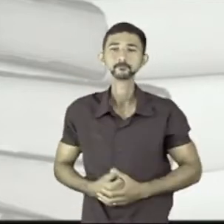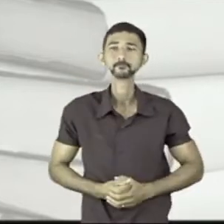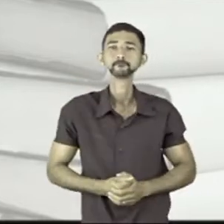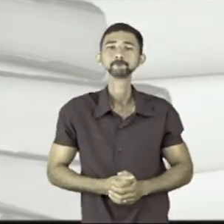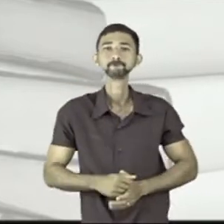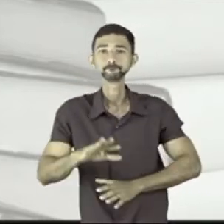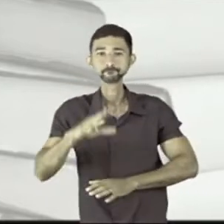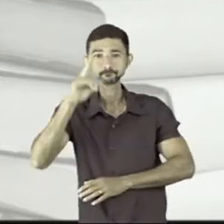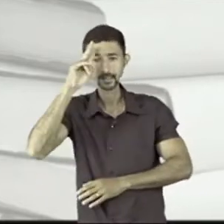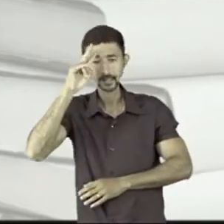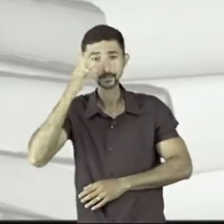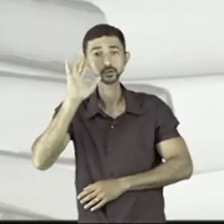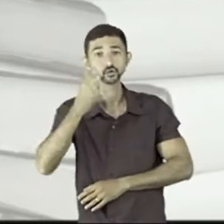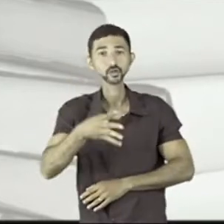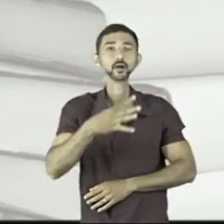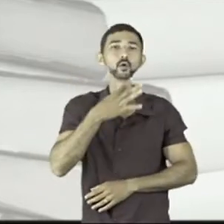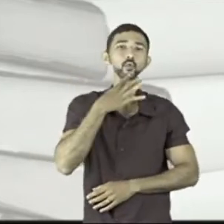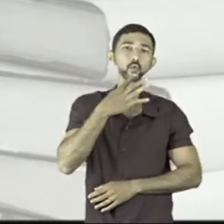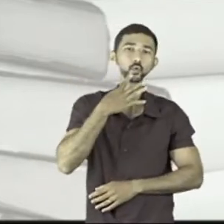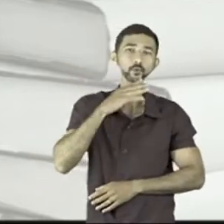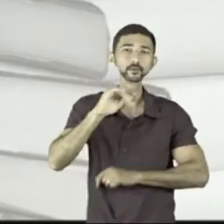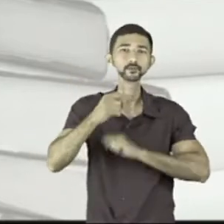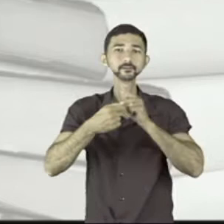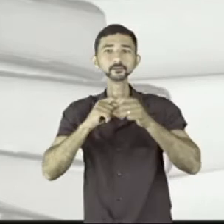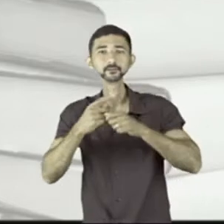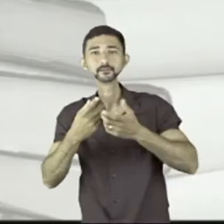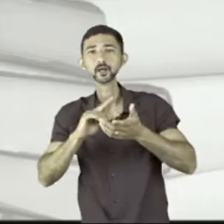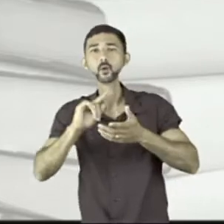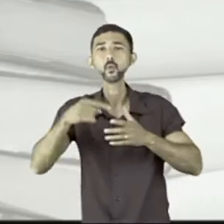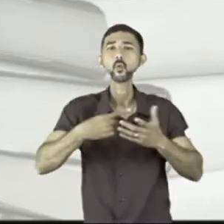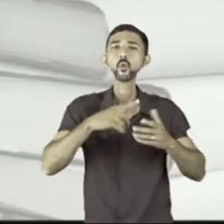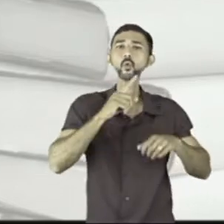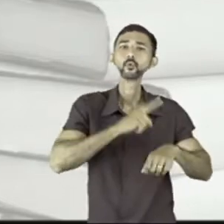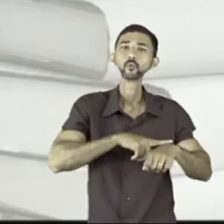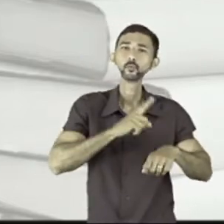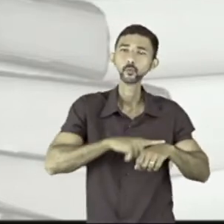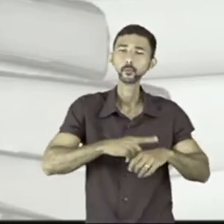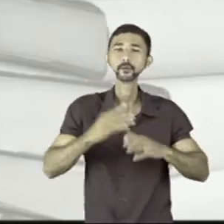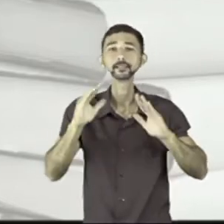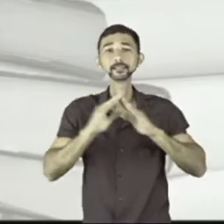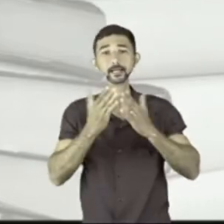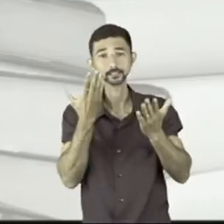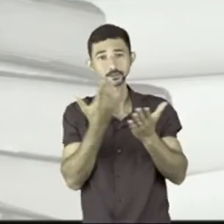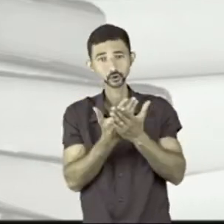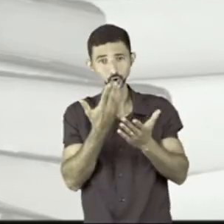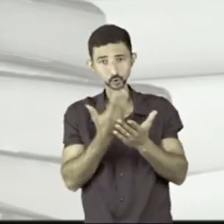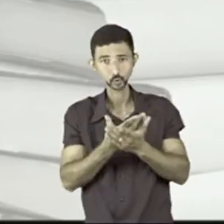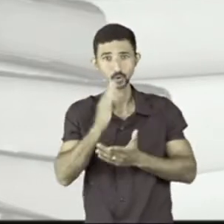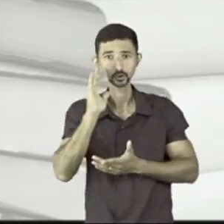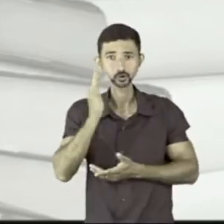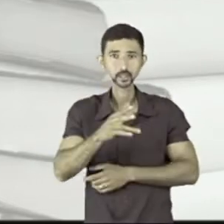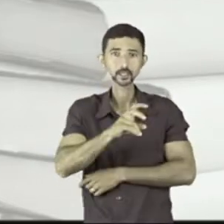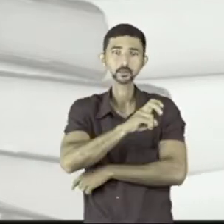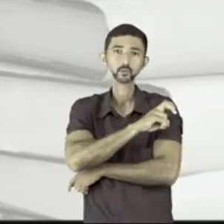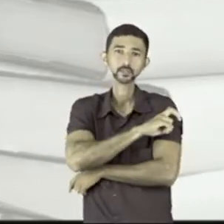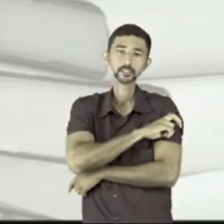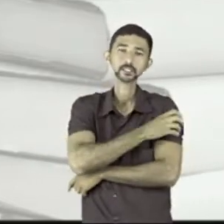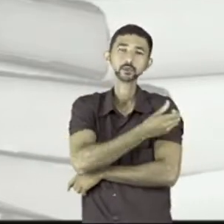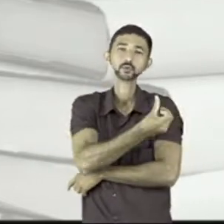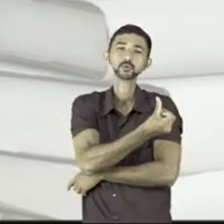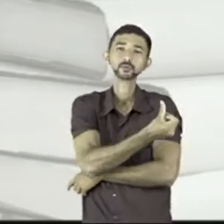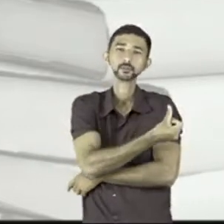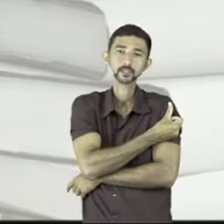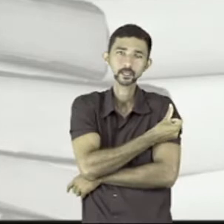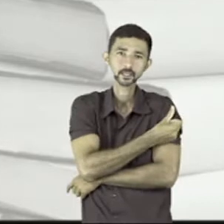lembrar, você já conhece esses sinais de pontuação de outros momentos na escola, no quinto ano, no